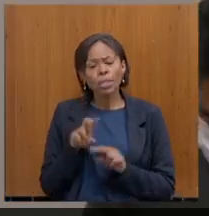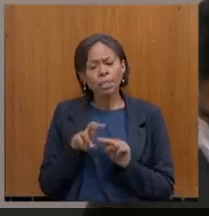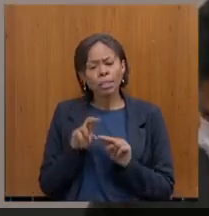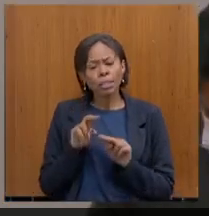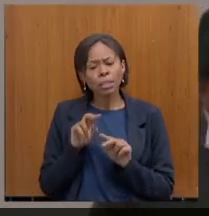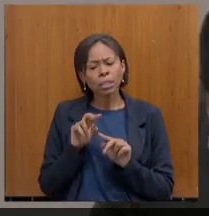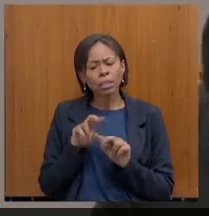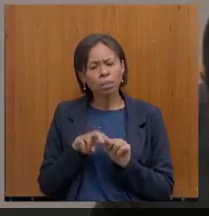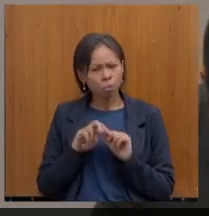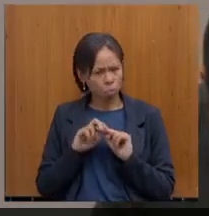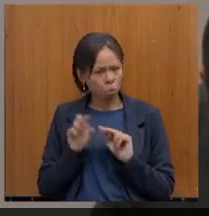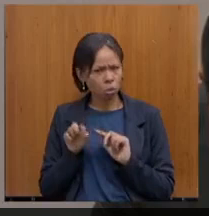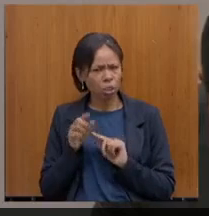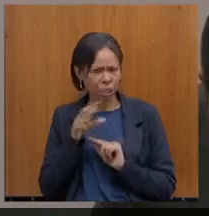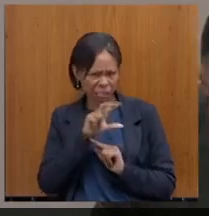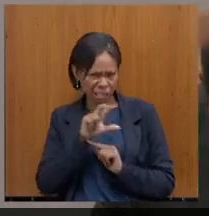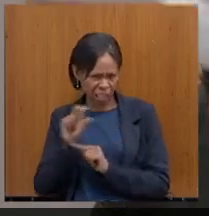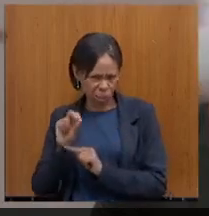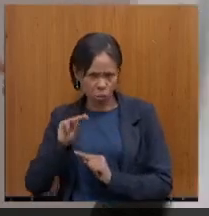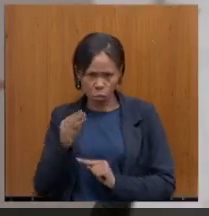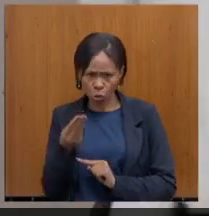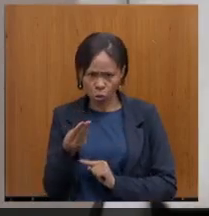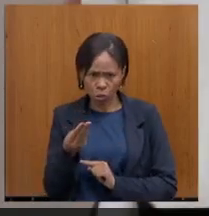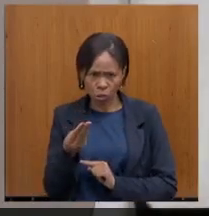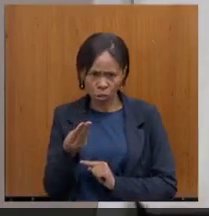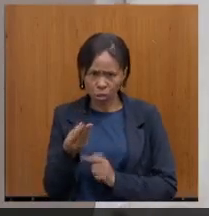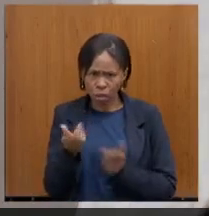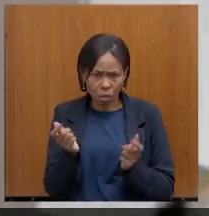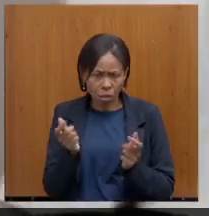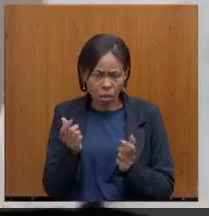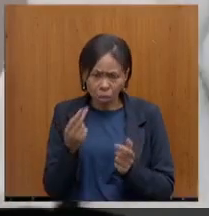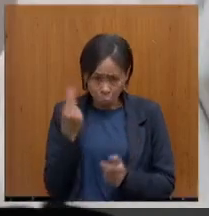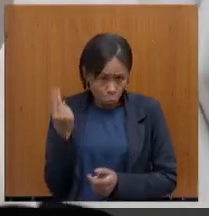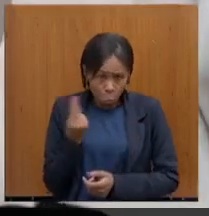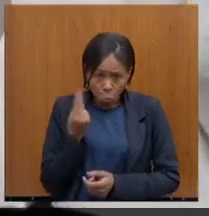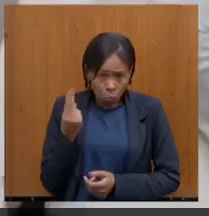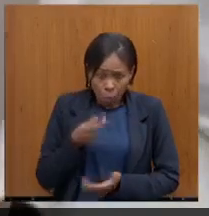milhões, o acha que não dá para colocar em dia a totalidade?